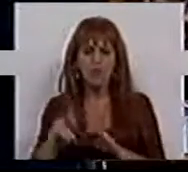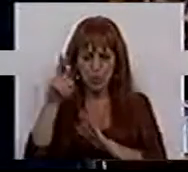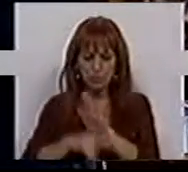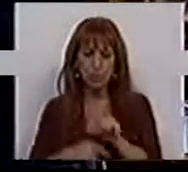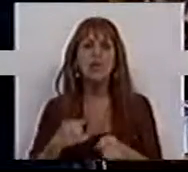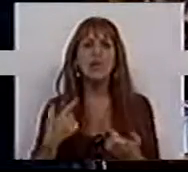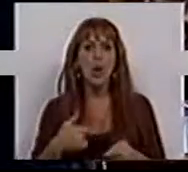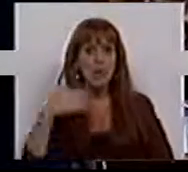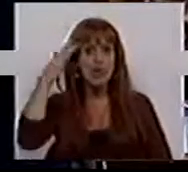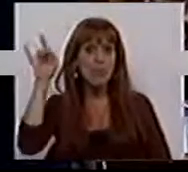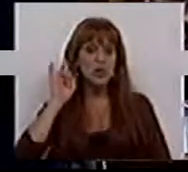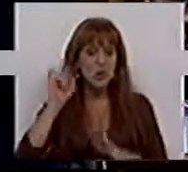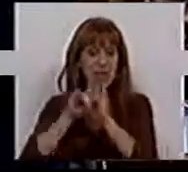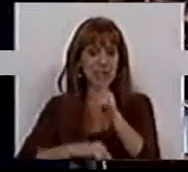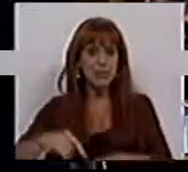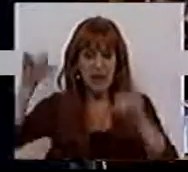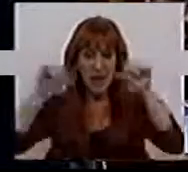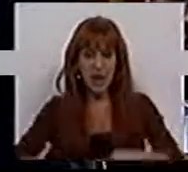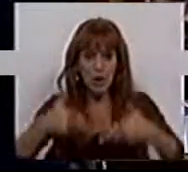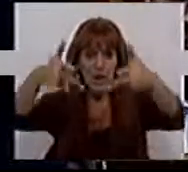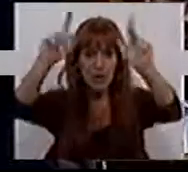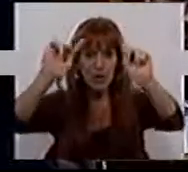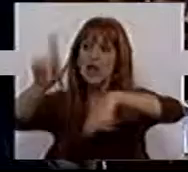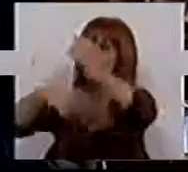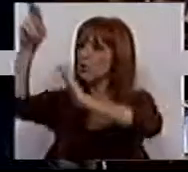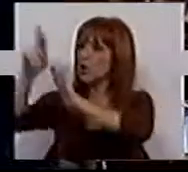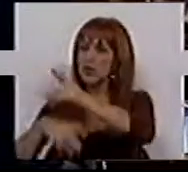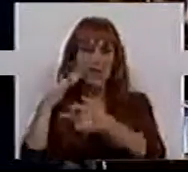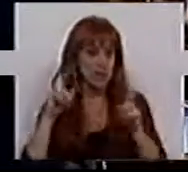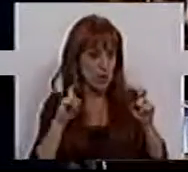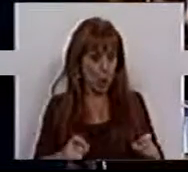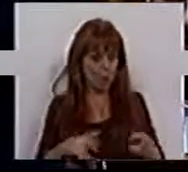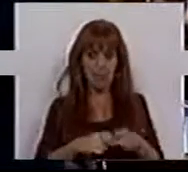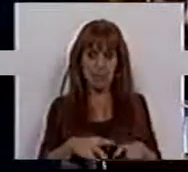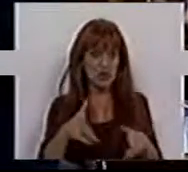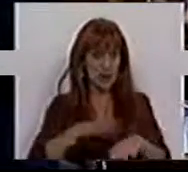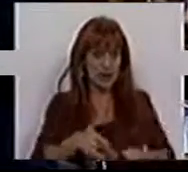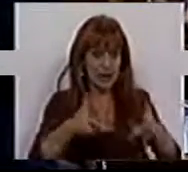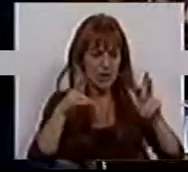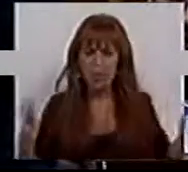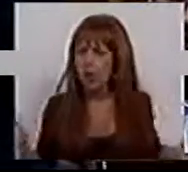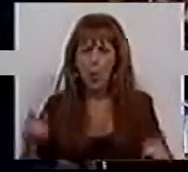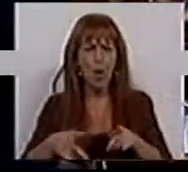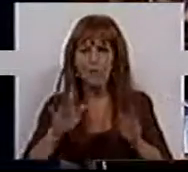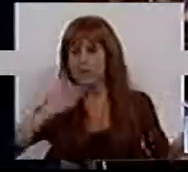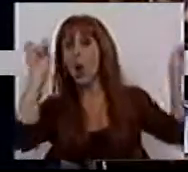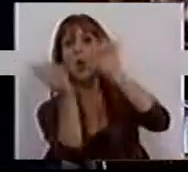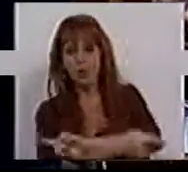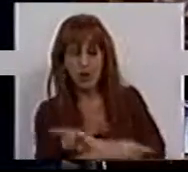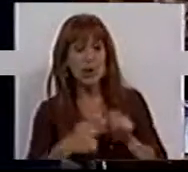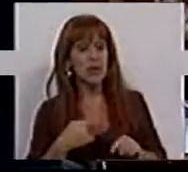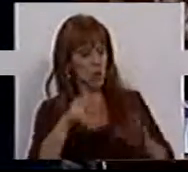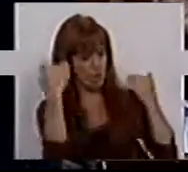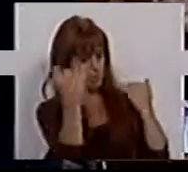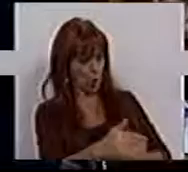da regulação, achamos que um princípio errado. Liberaliza e depois regula para tentar conter os problemas da liberalização, quando devia ser ao contrário,